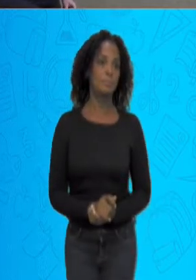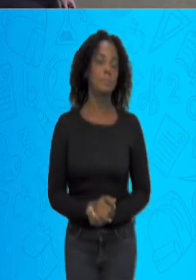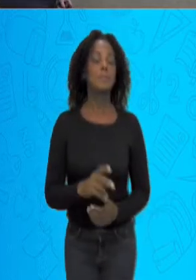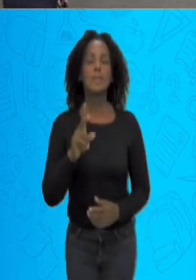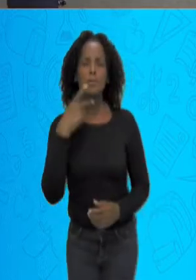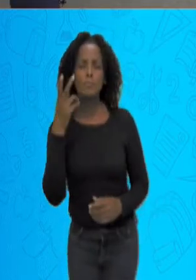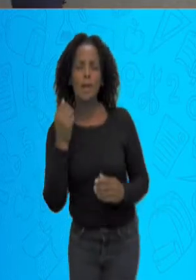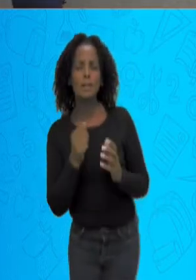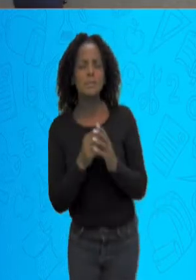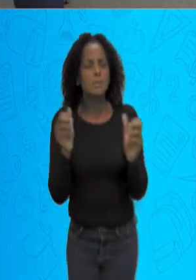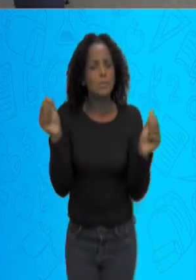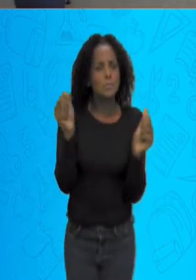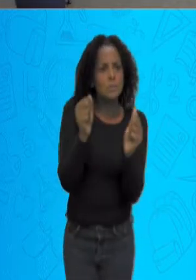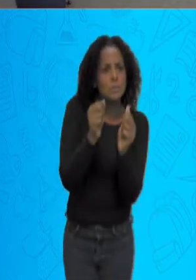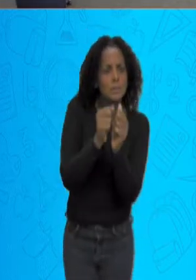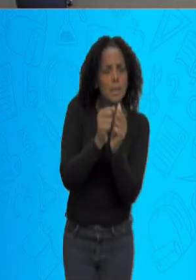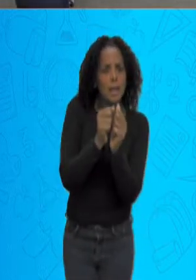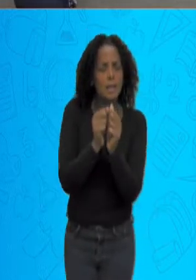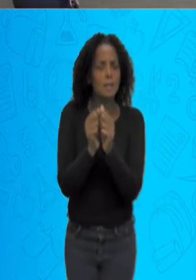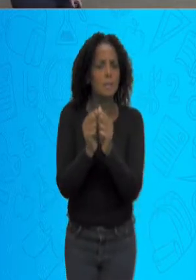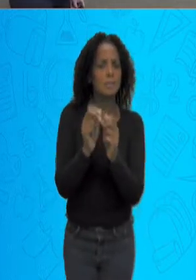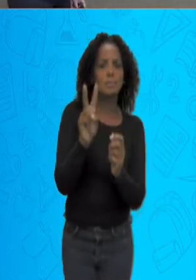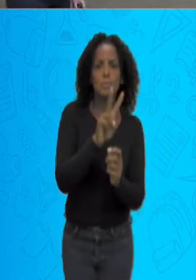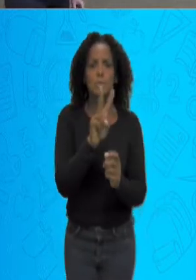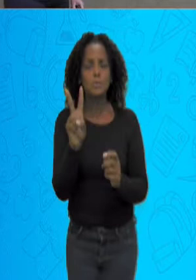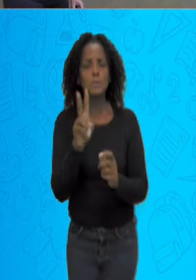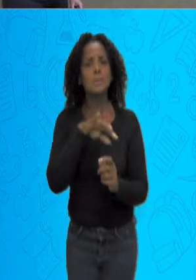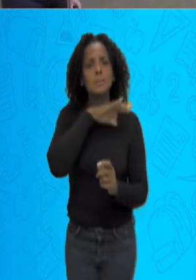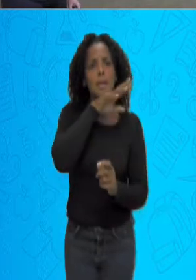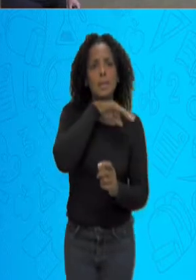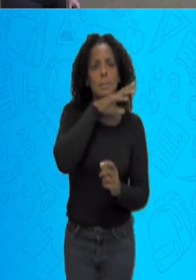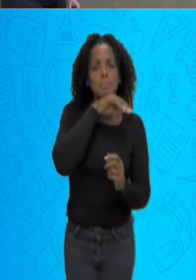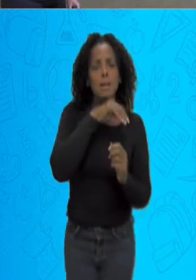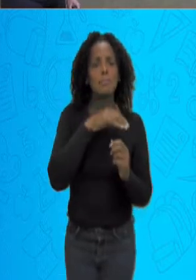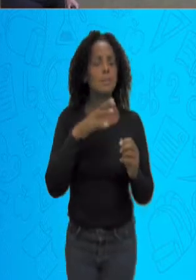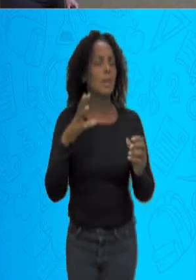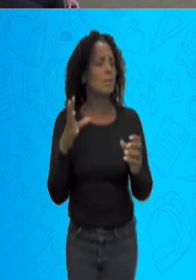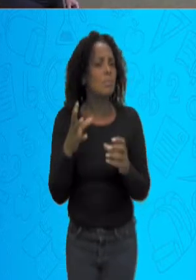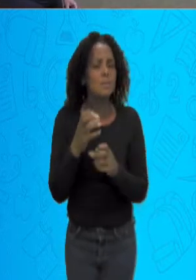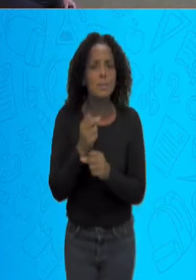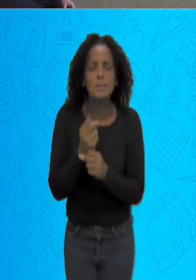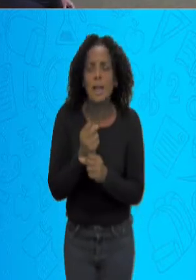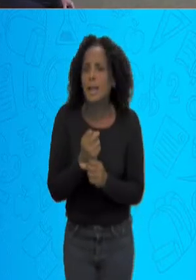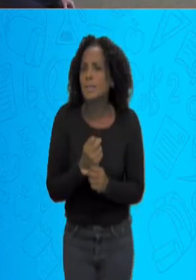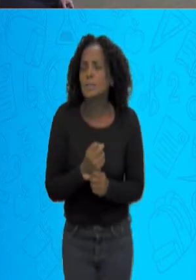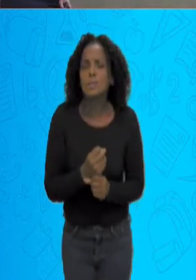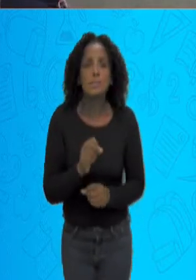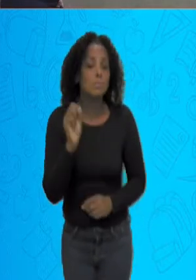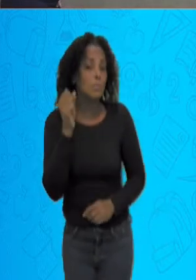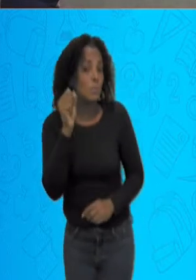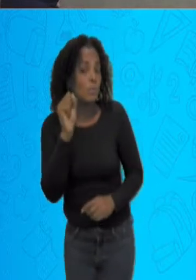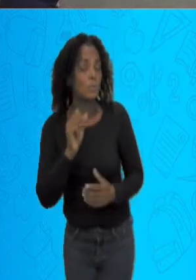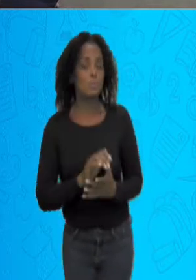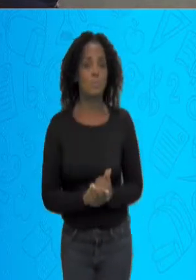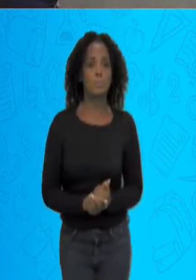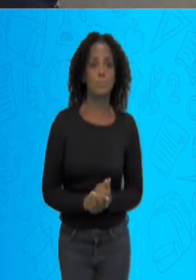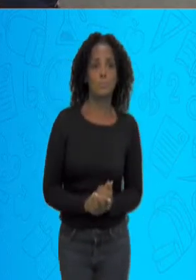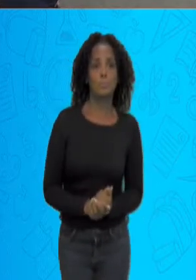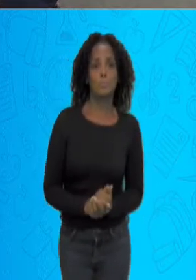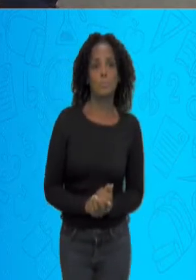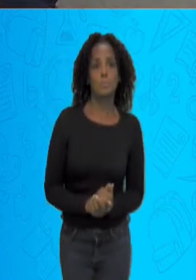falando se eu juntar os dois animais, vai dar uma quantidade de oito. Será que é isso mesmo?